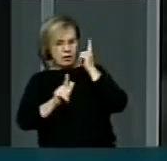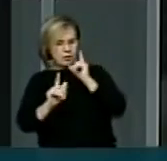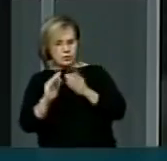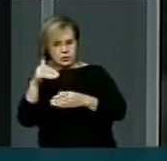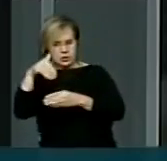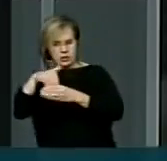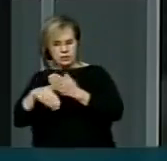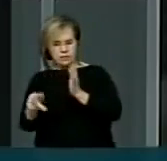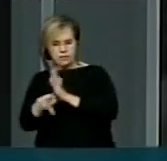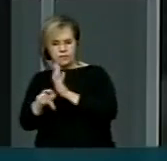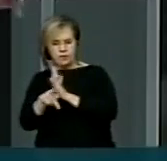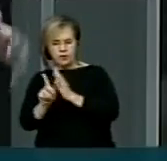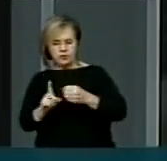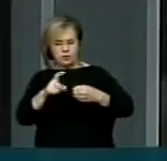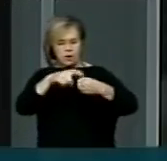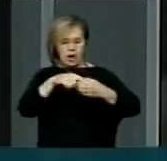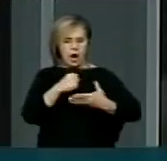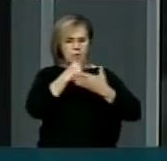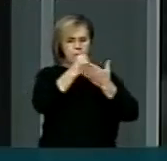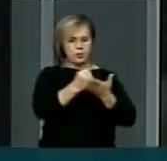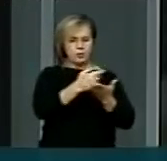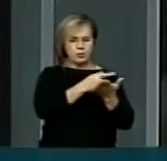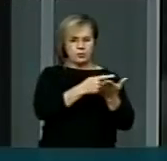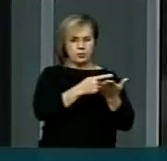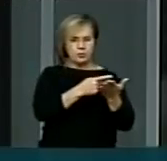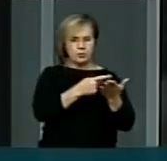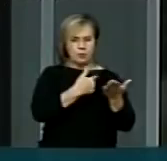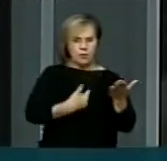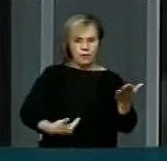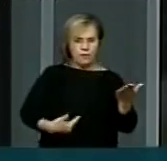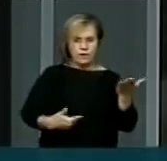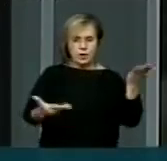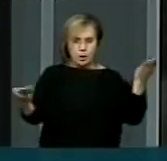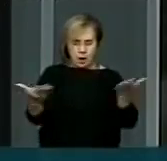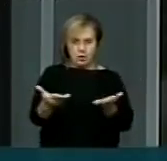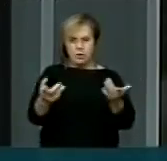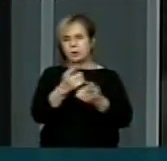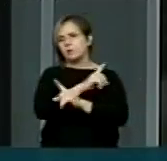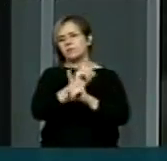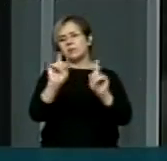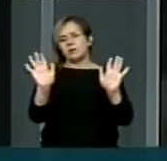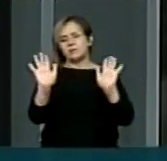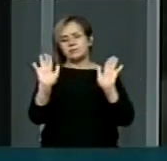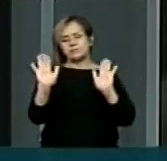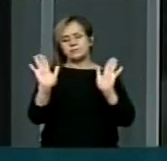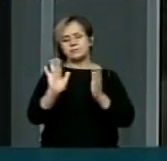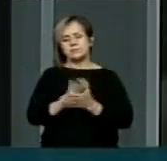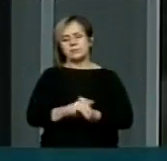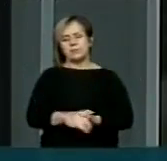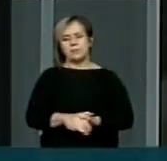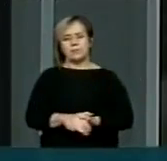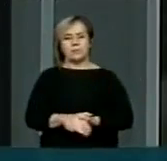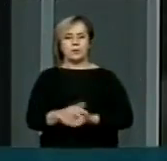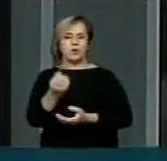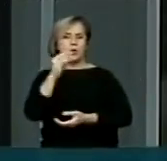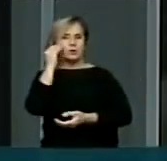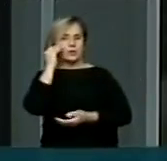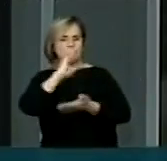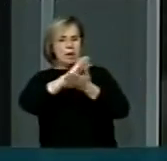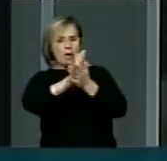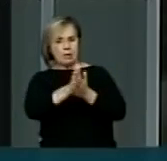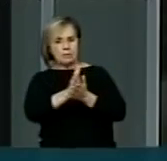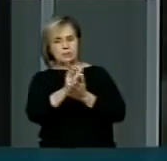evangélico, para poder tirar o voto de quem quer que seja, ou levar o voto para poder prejudicar uma candidatura A ou candidatura B.